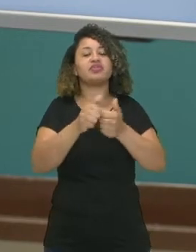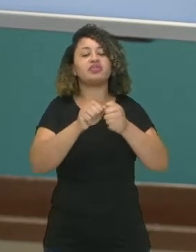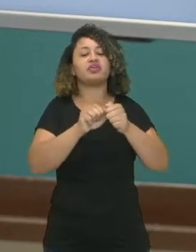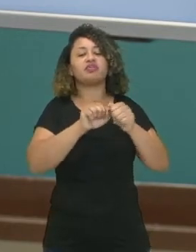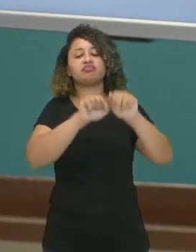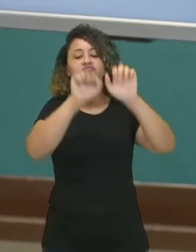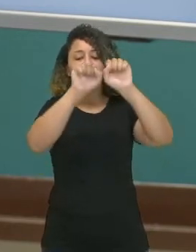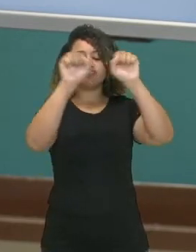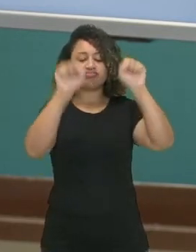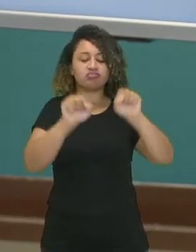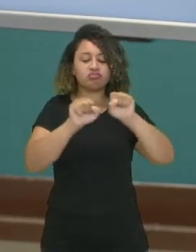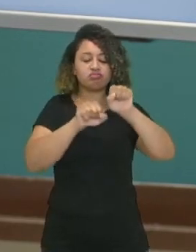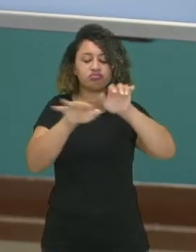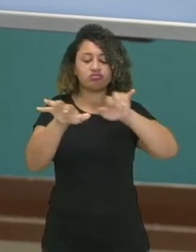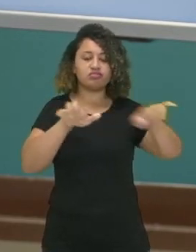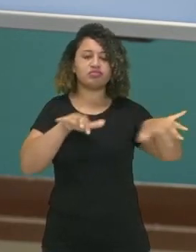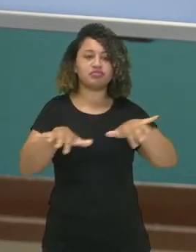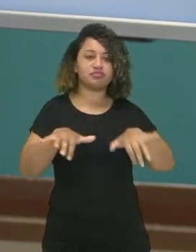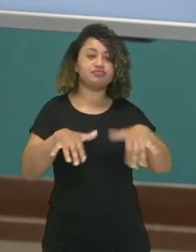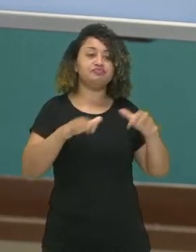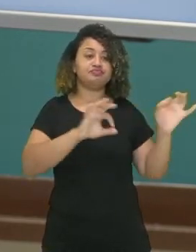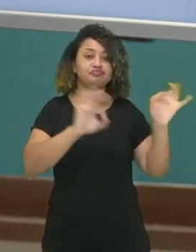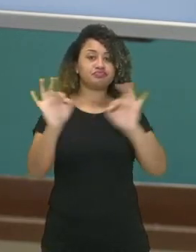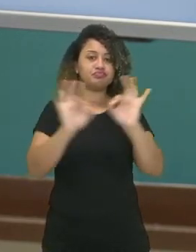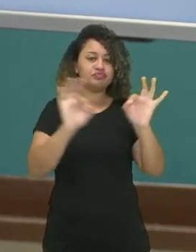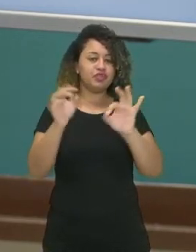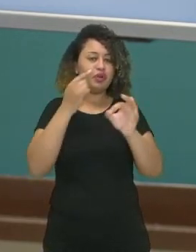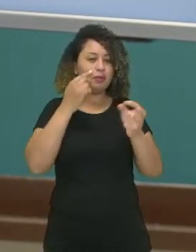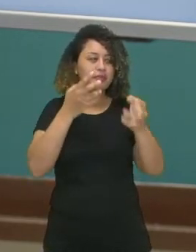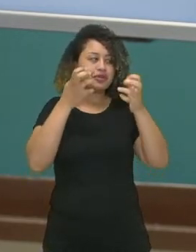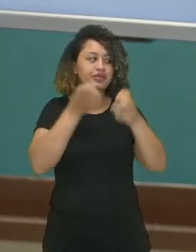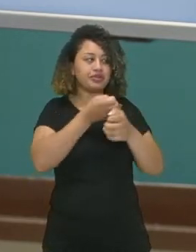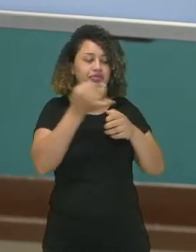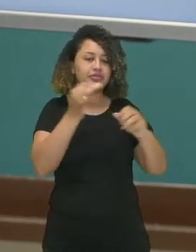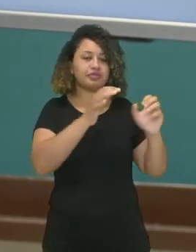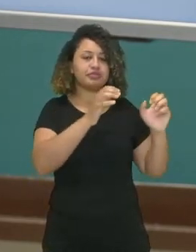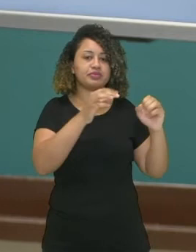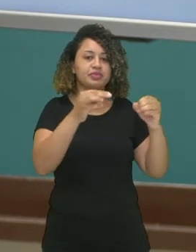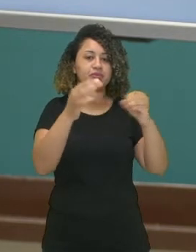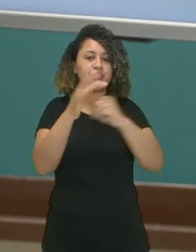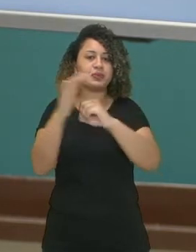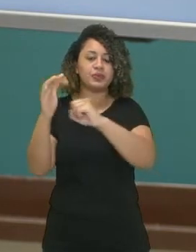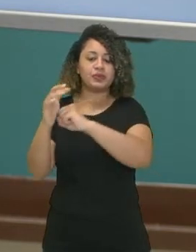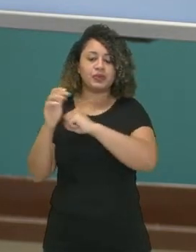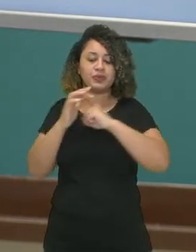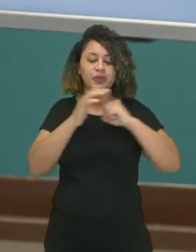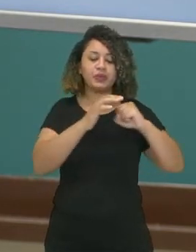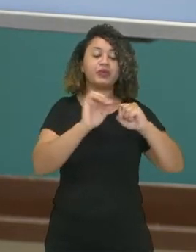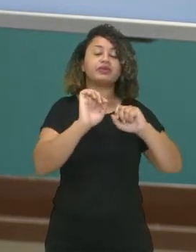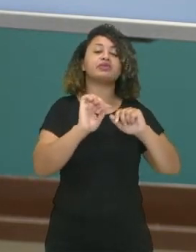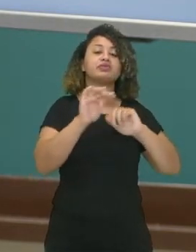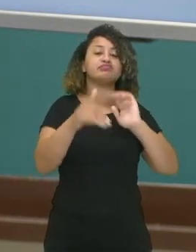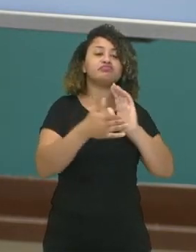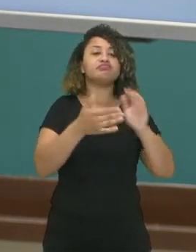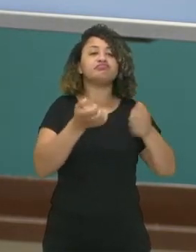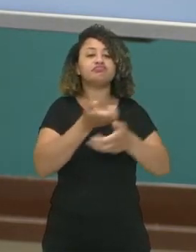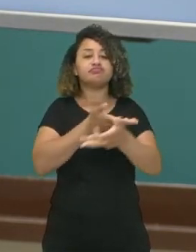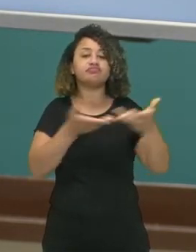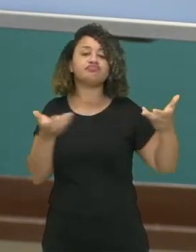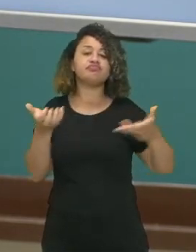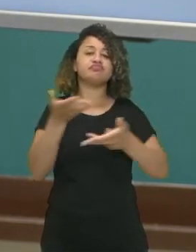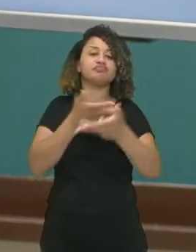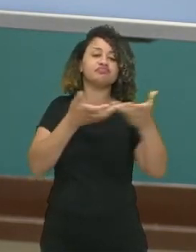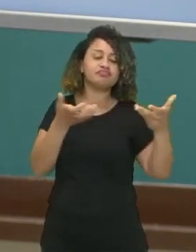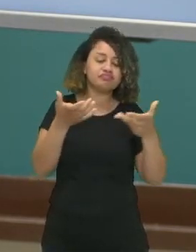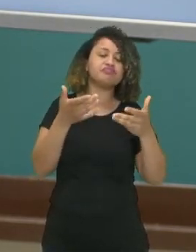desse sistema. Nessa animação, nós temos alguns neurônios. E eles estão transmitindo,